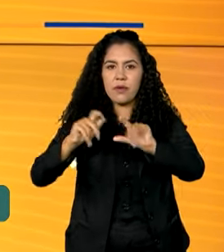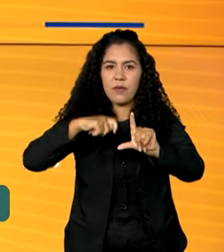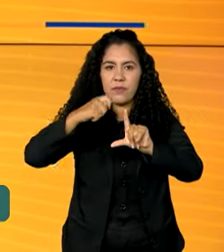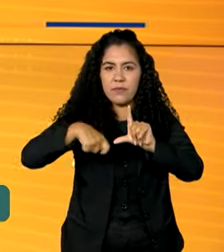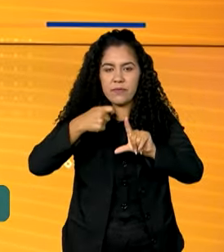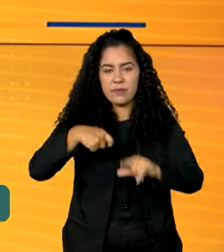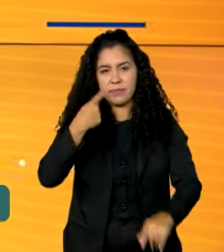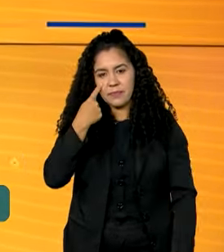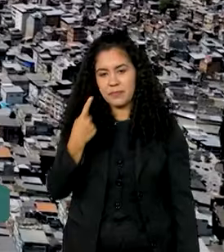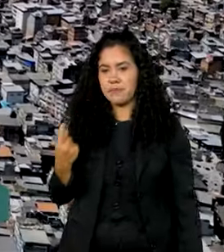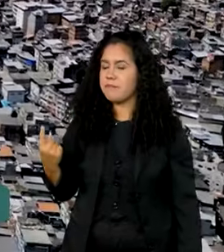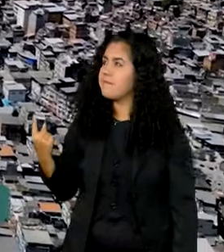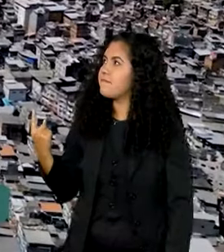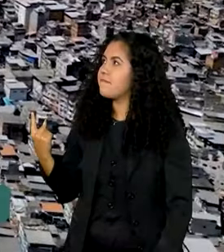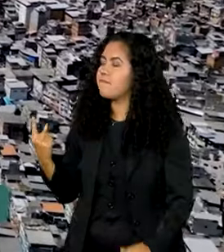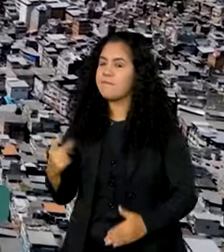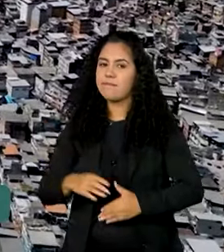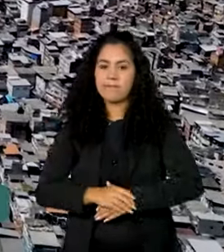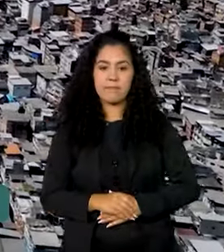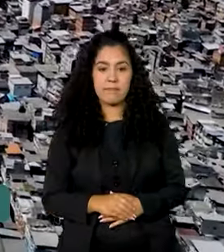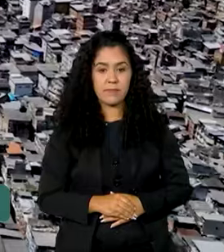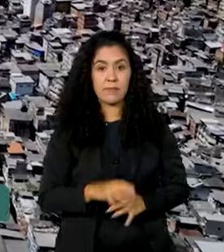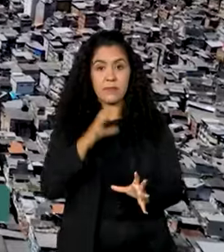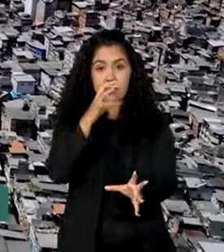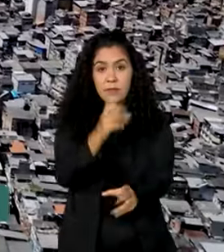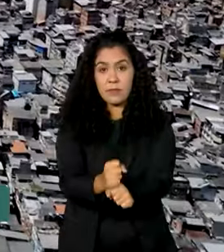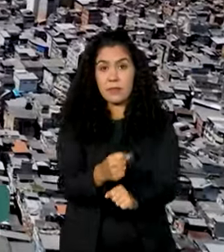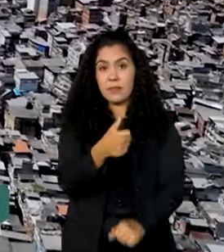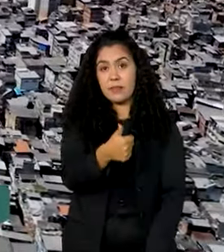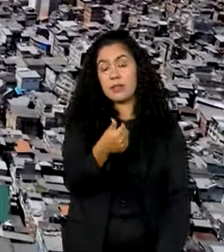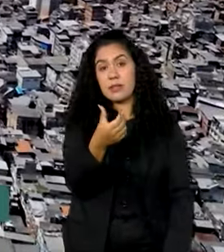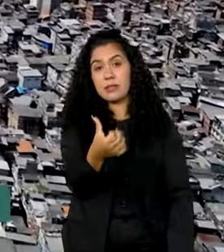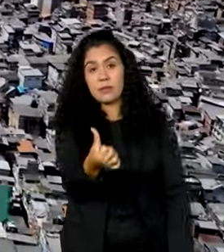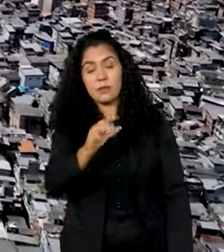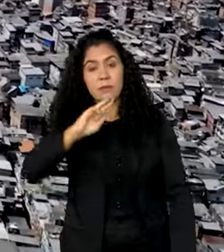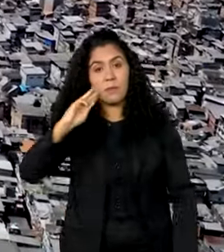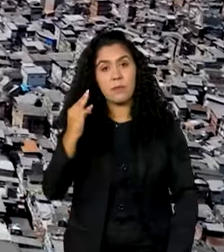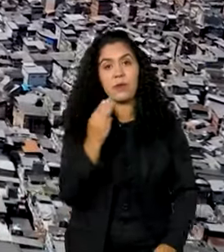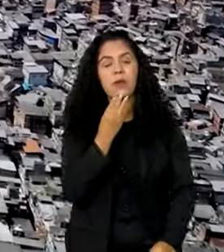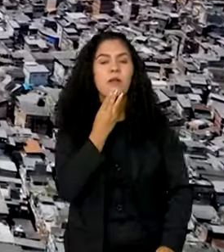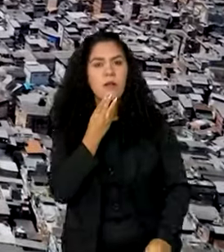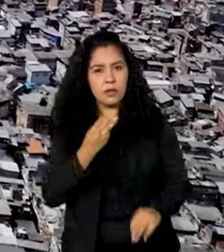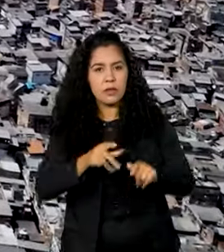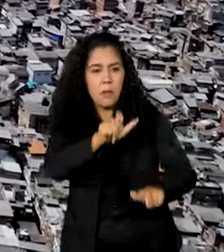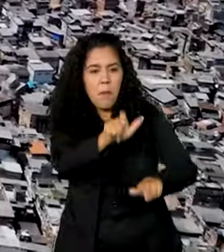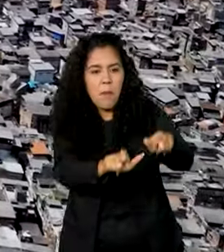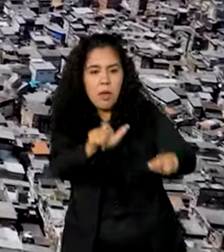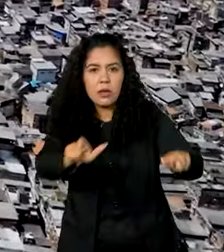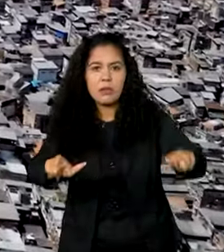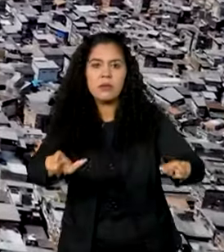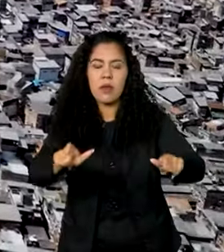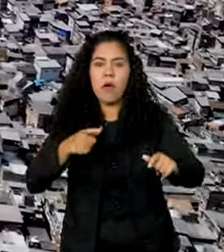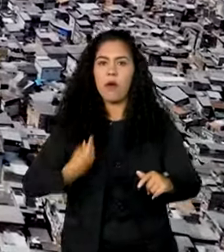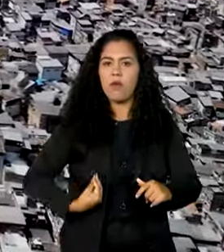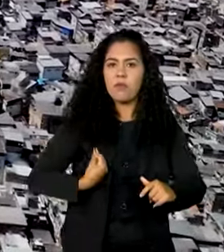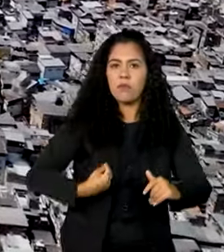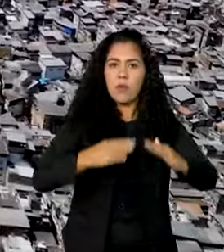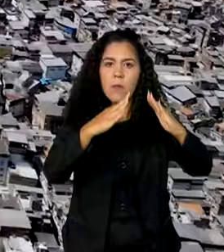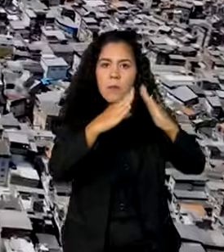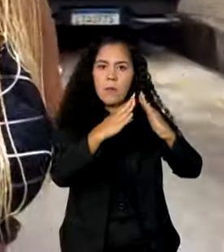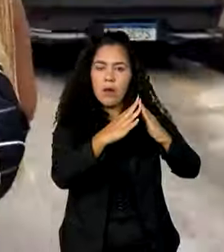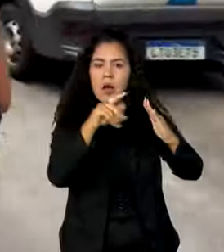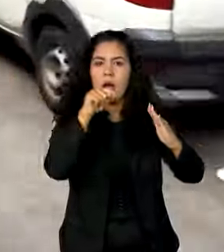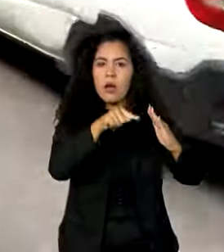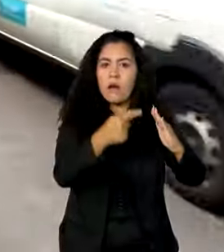Luana Karen. Quase 16 milhões e 400 mil pessoas moravam em uma das 12